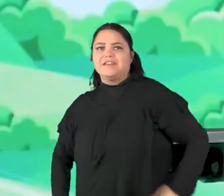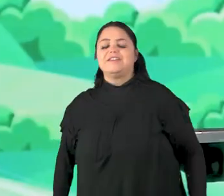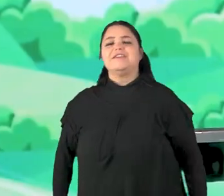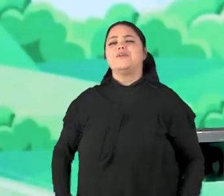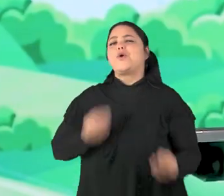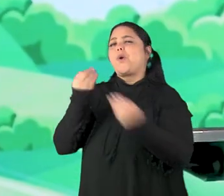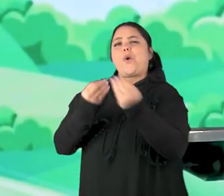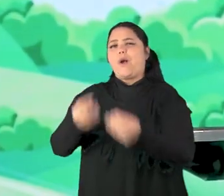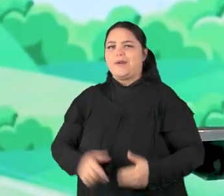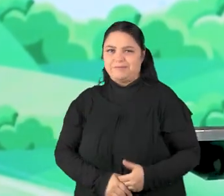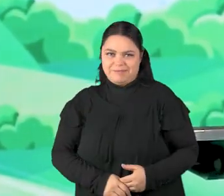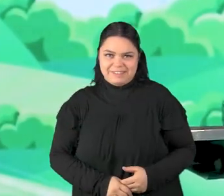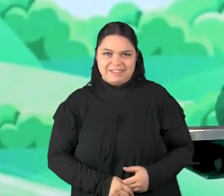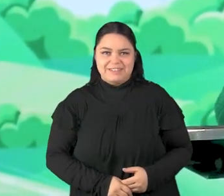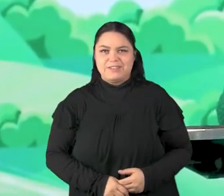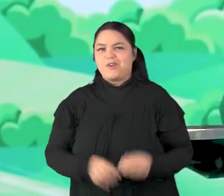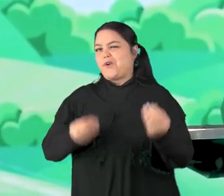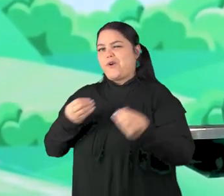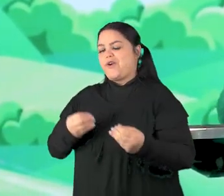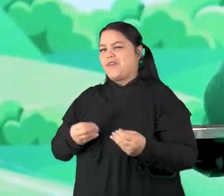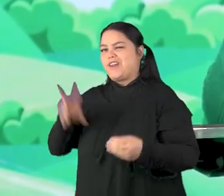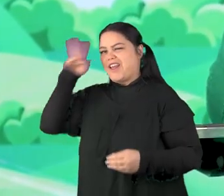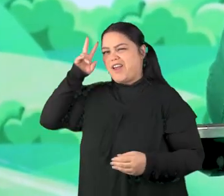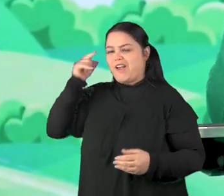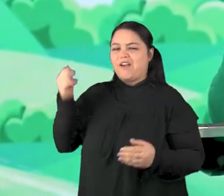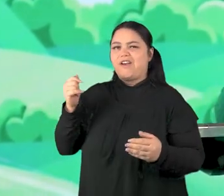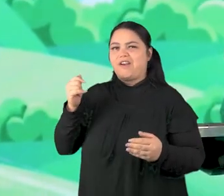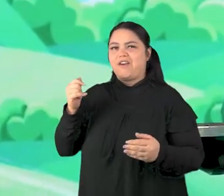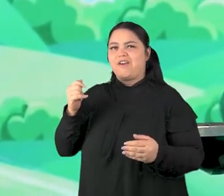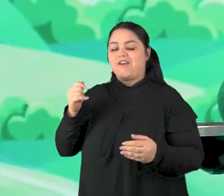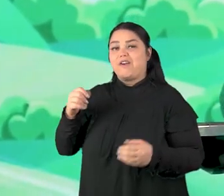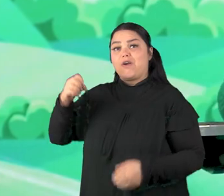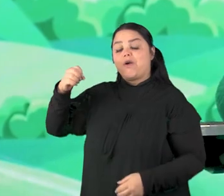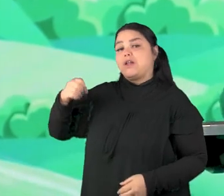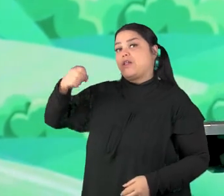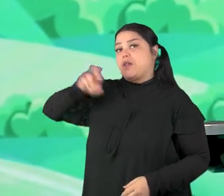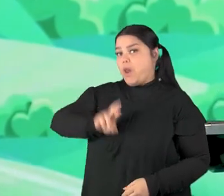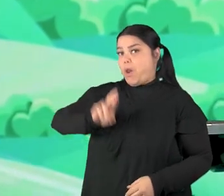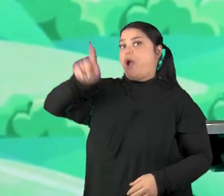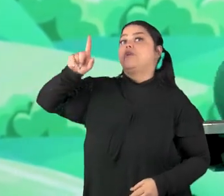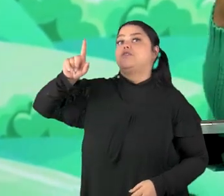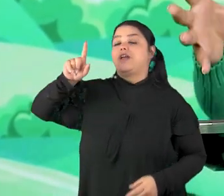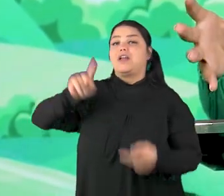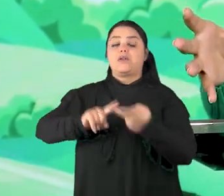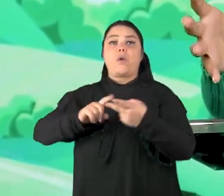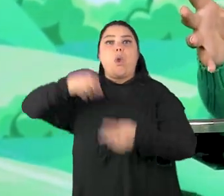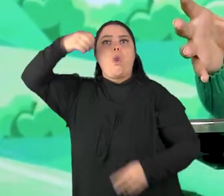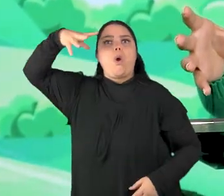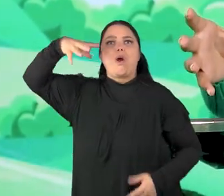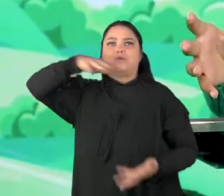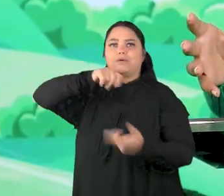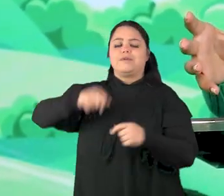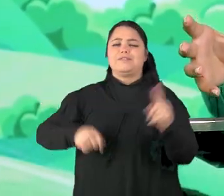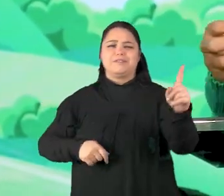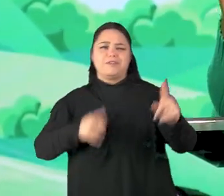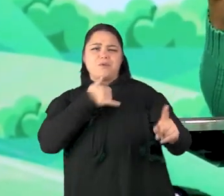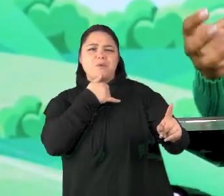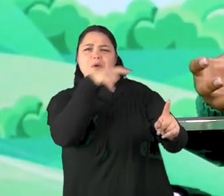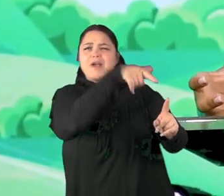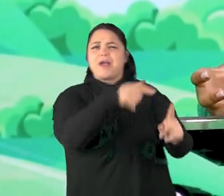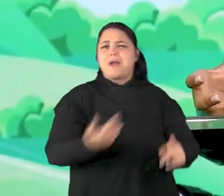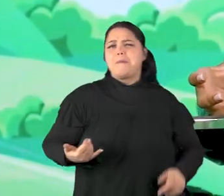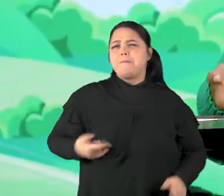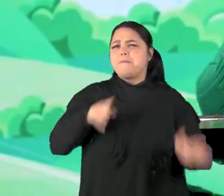E como que a gente vai fazer isso mesmo? Recapitulando, sendo luz. Luz no mundo. Está vendo aquele amiguinho triste?